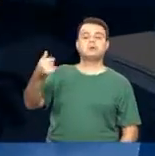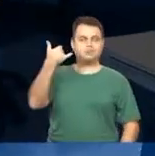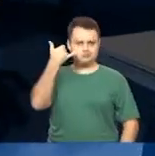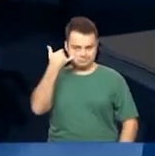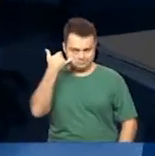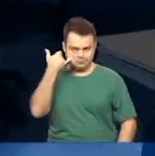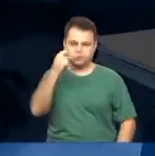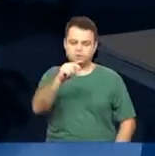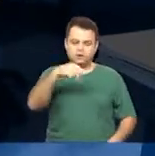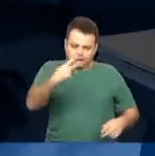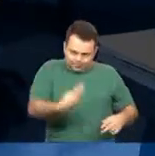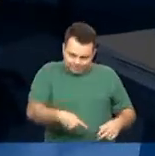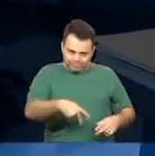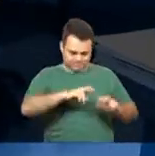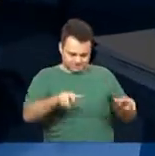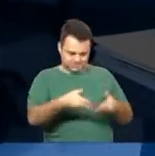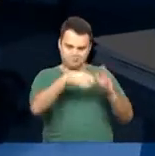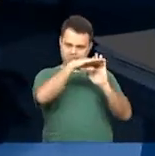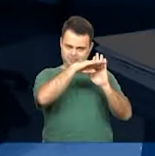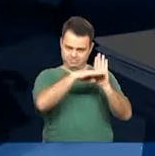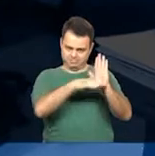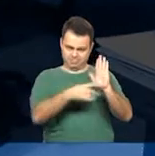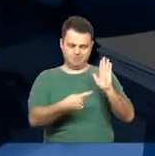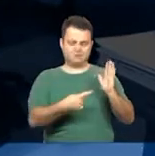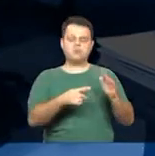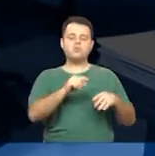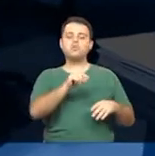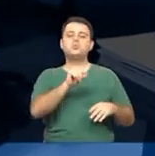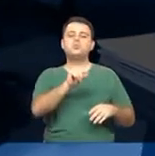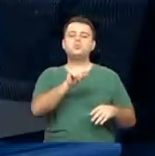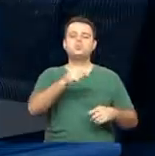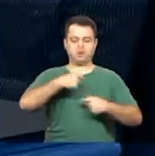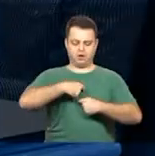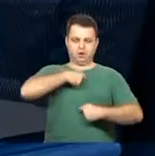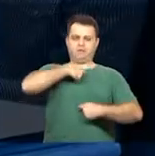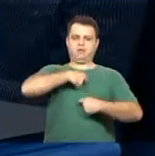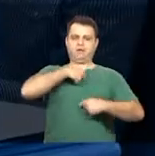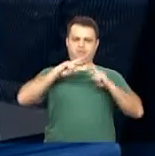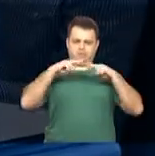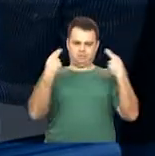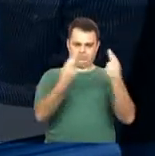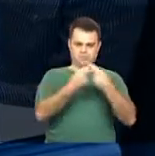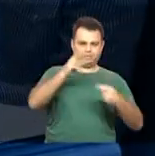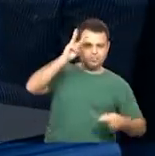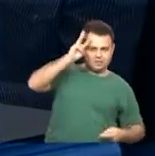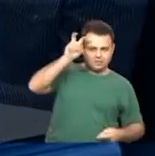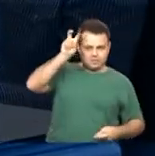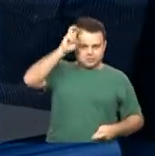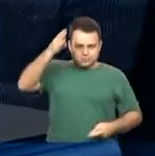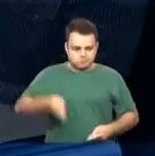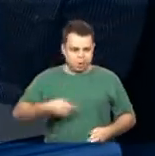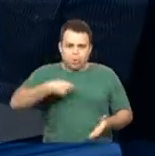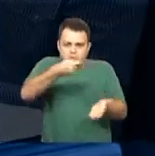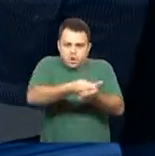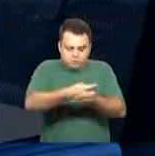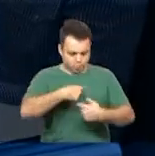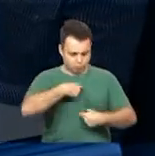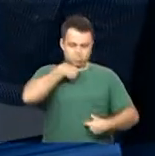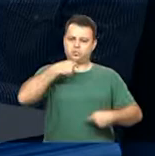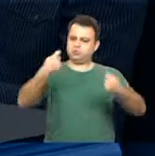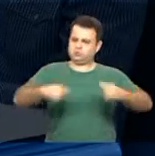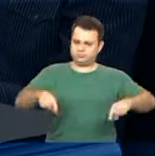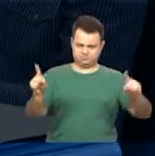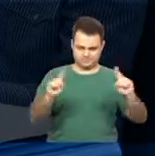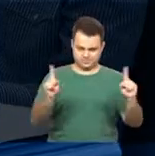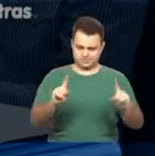e altera o regimento interno, retirando a obrigatoriedade do uso de gravata em plenário durante as sessões ordinárias e